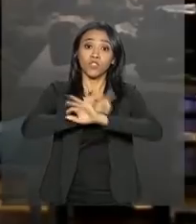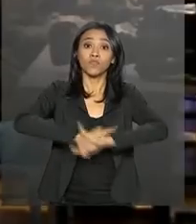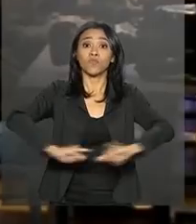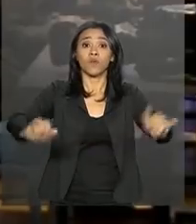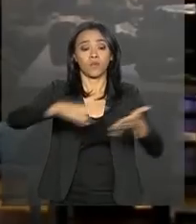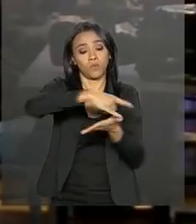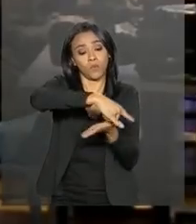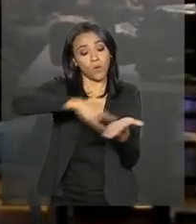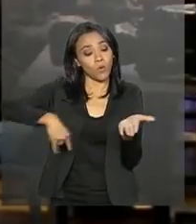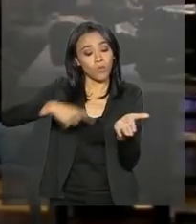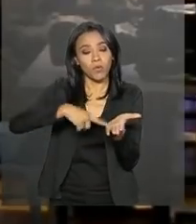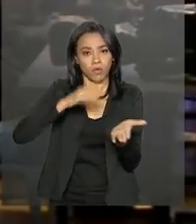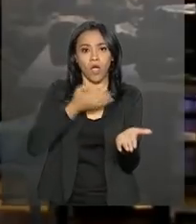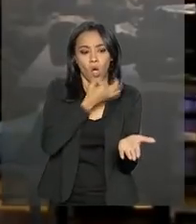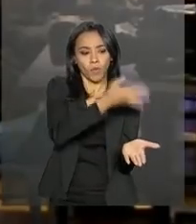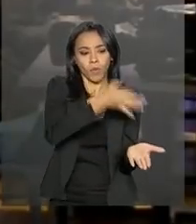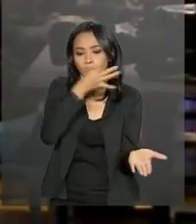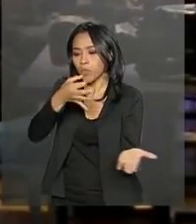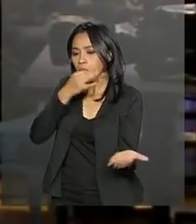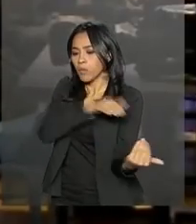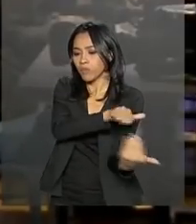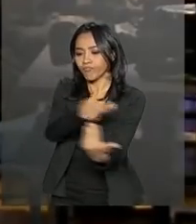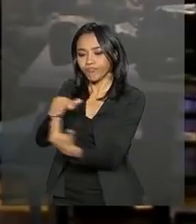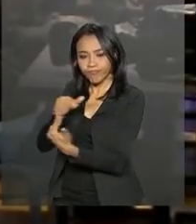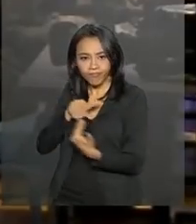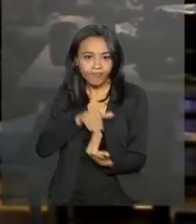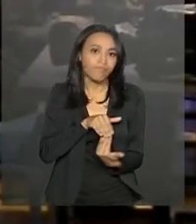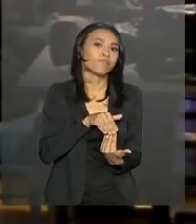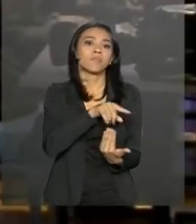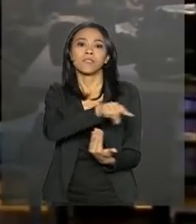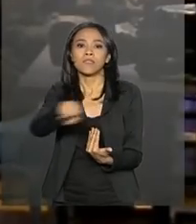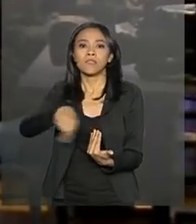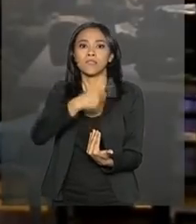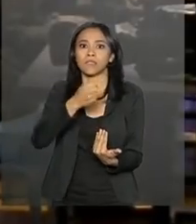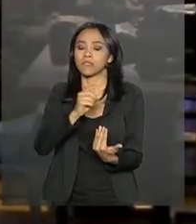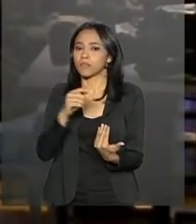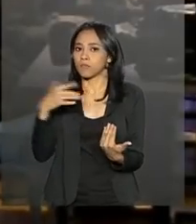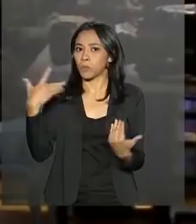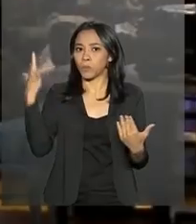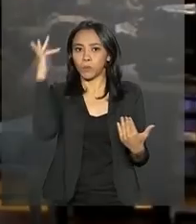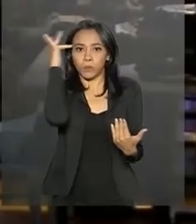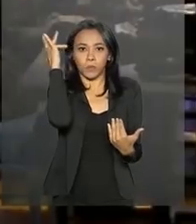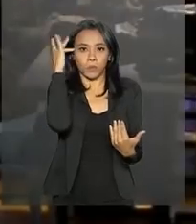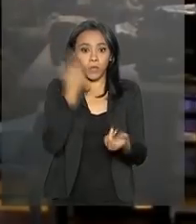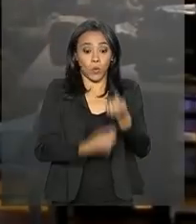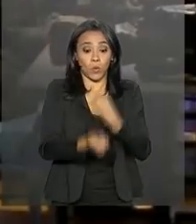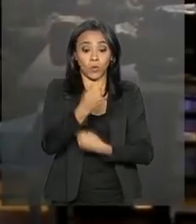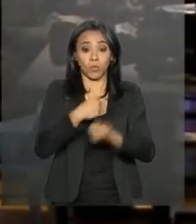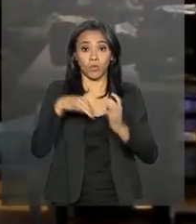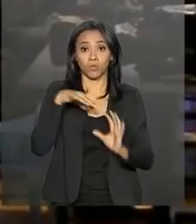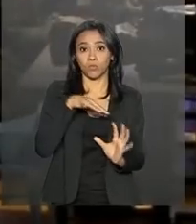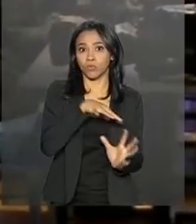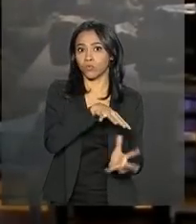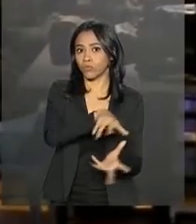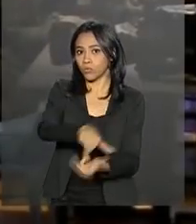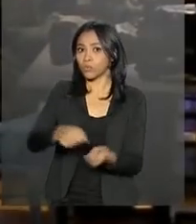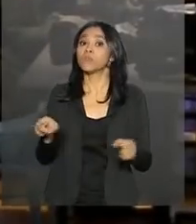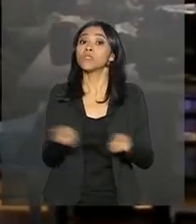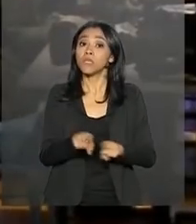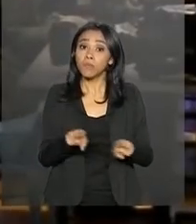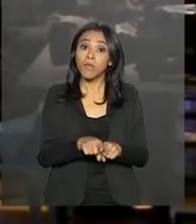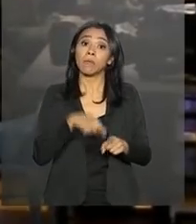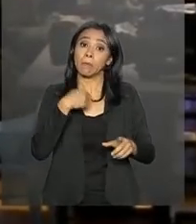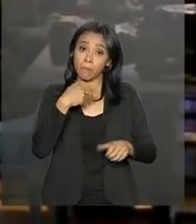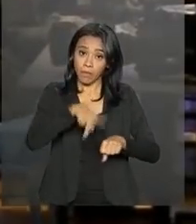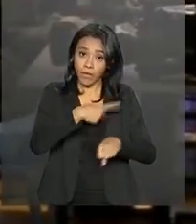reflete os consensos alcançados pelos líderes das maiores economias do mundo e dos países em desenvolvimento